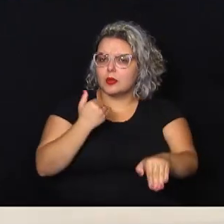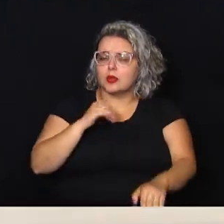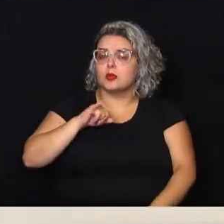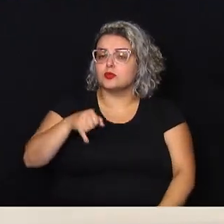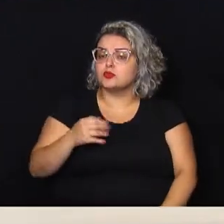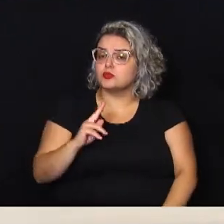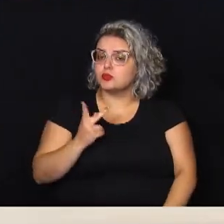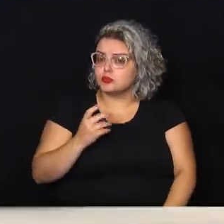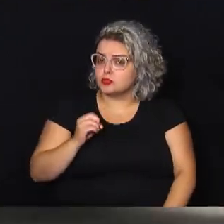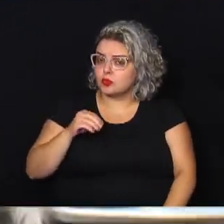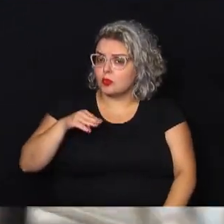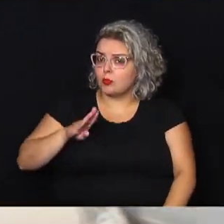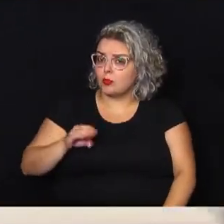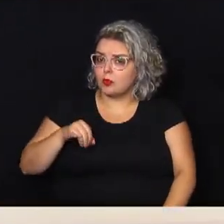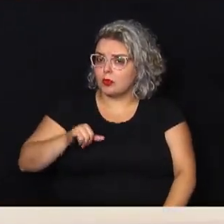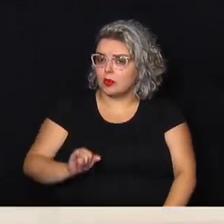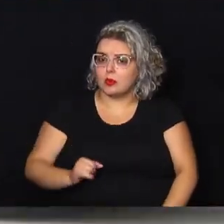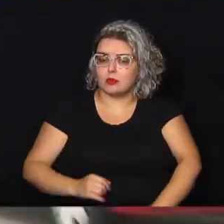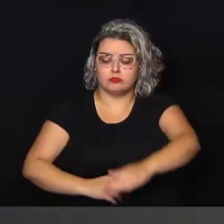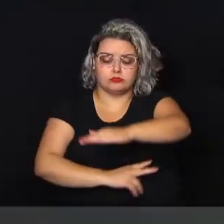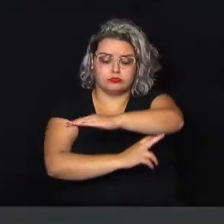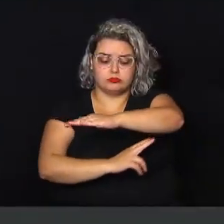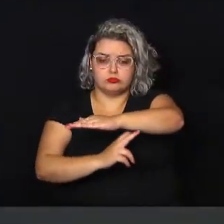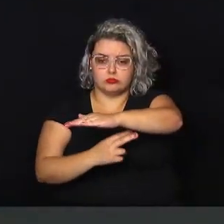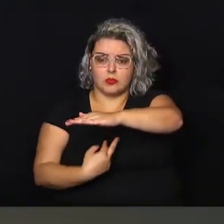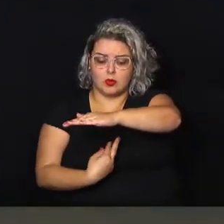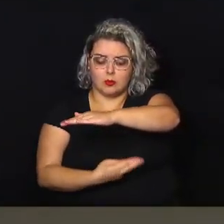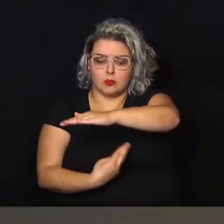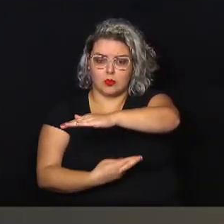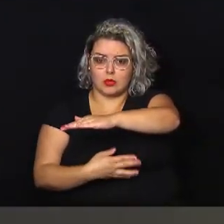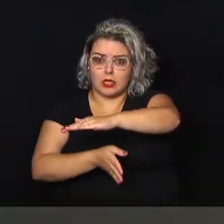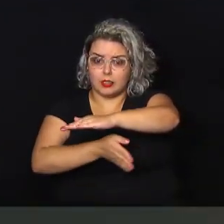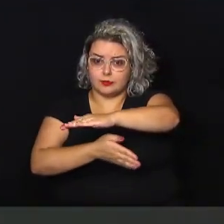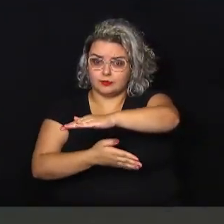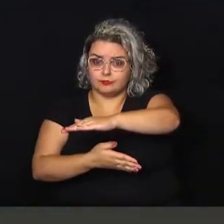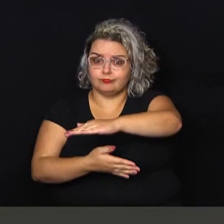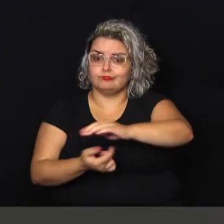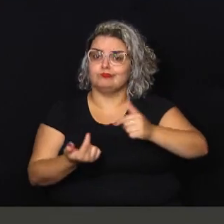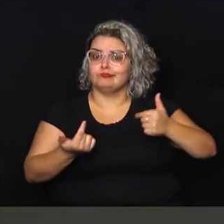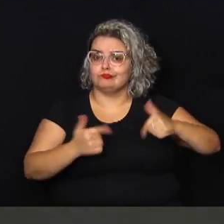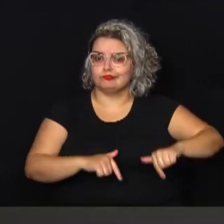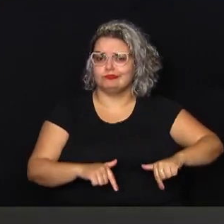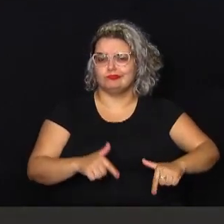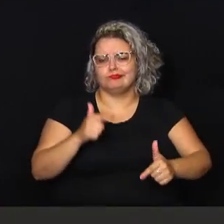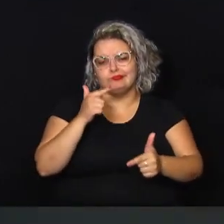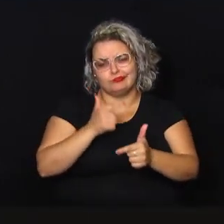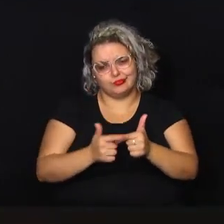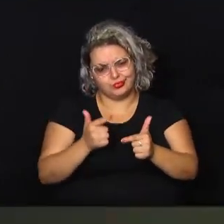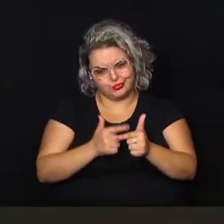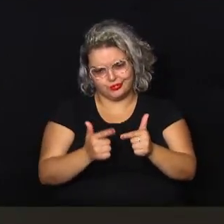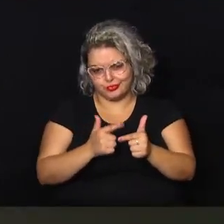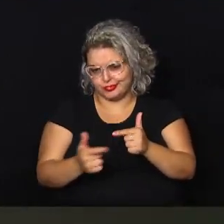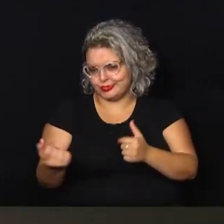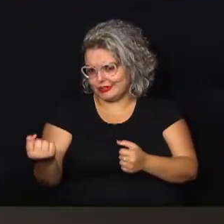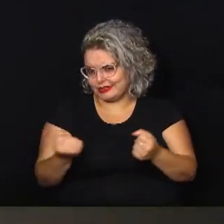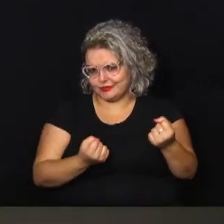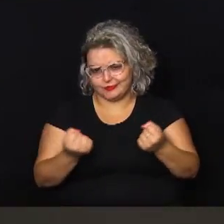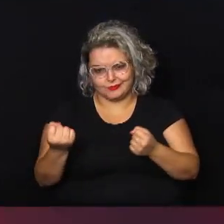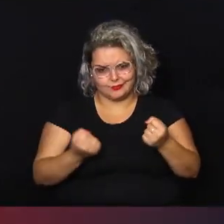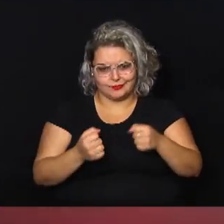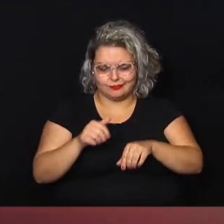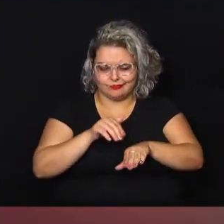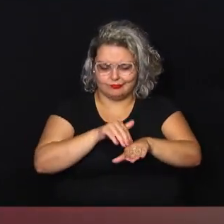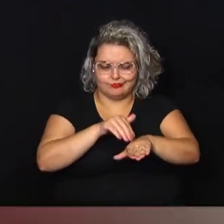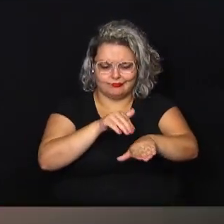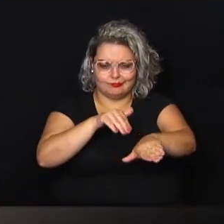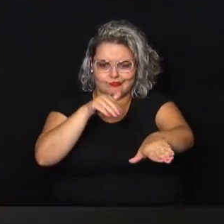na ponte sobre a rodovia dos Bandeirantes, local de grande transtorno aos motoristas pelo trânsito